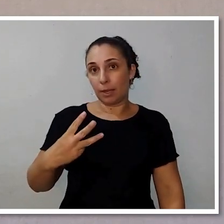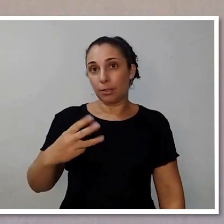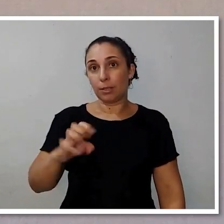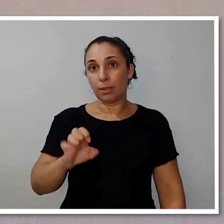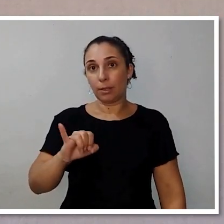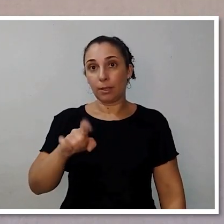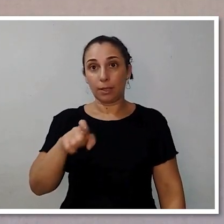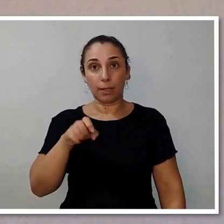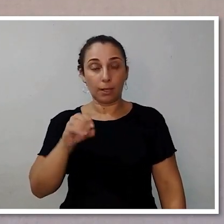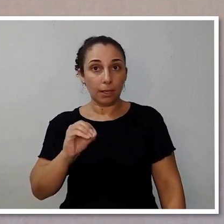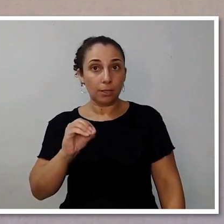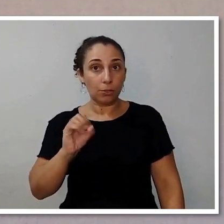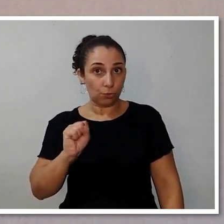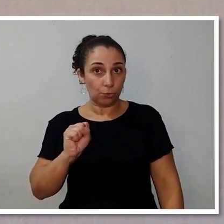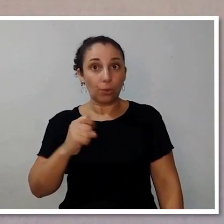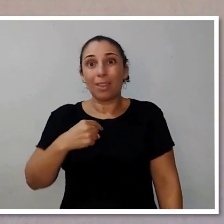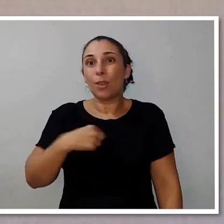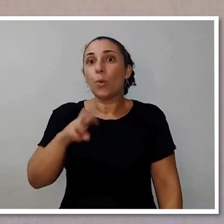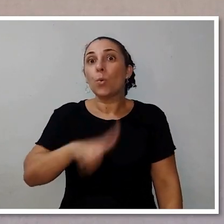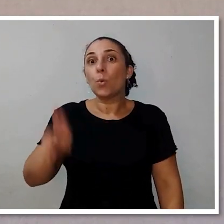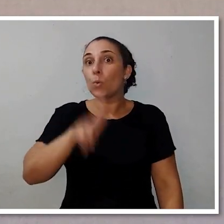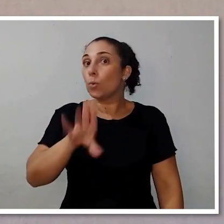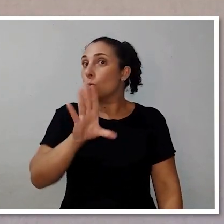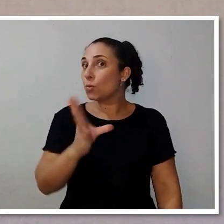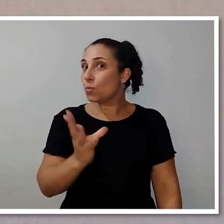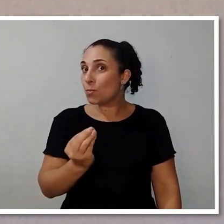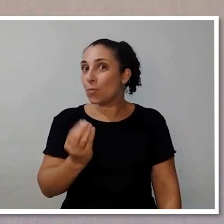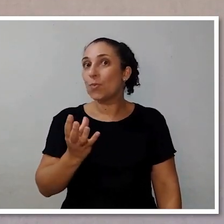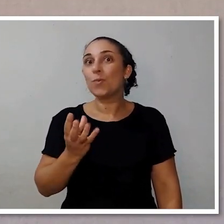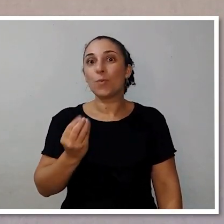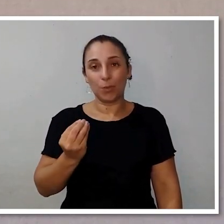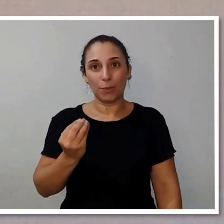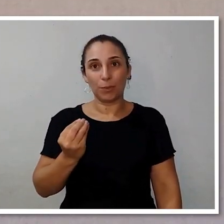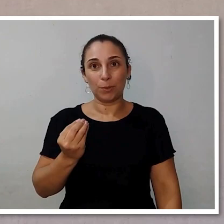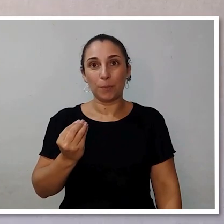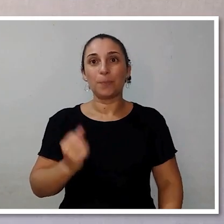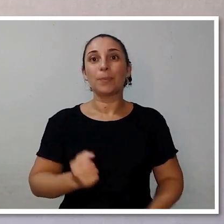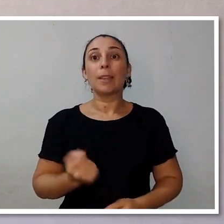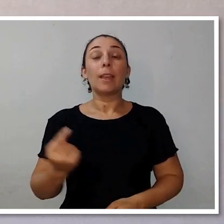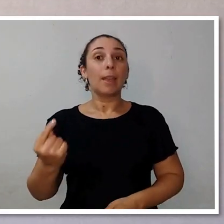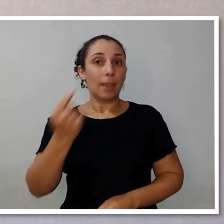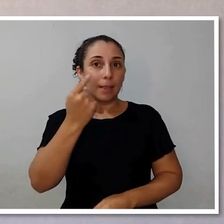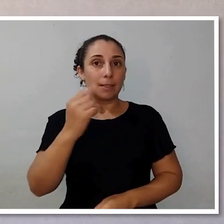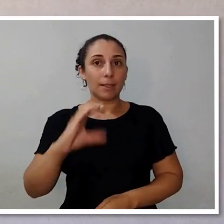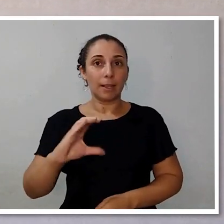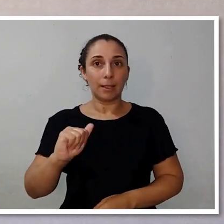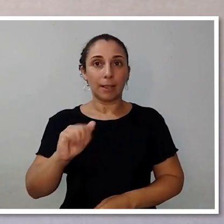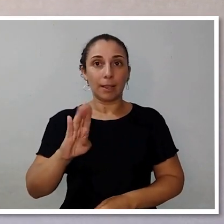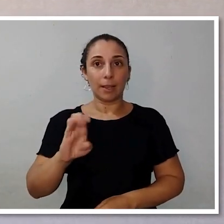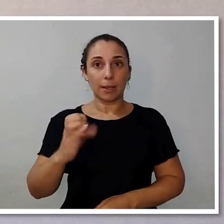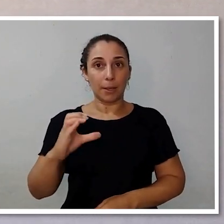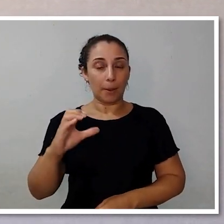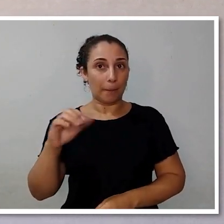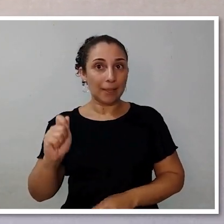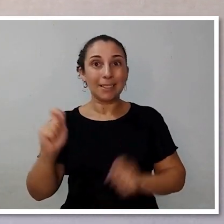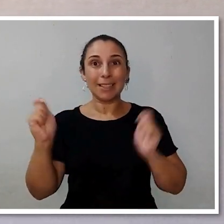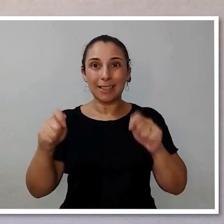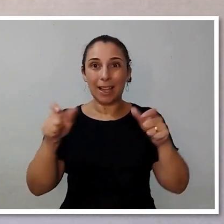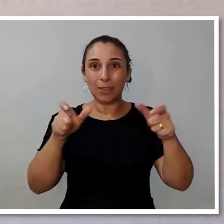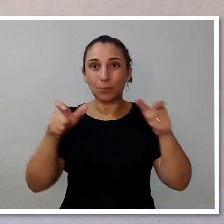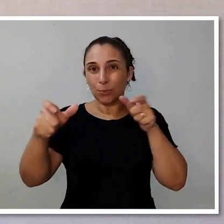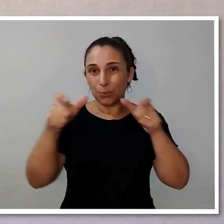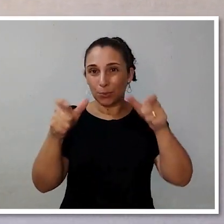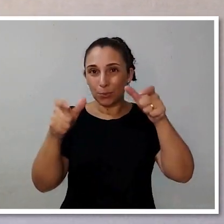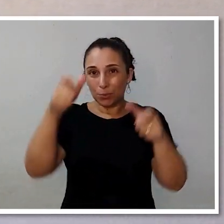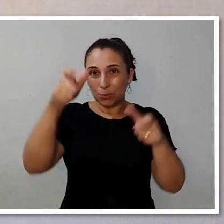utilizo bastante. Eu gosto muito porque ela me permite movimentos muito precisos. Esse recurso que essa cabeça tem de você